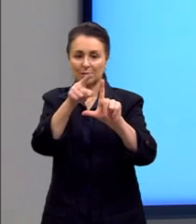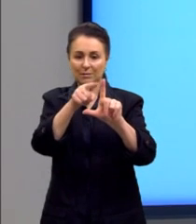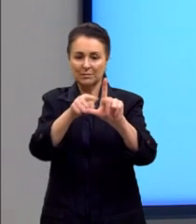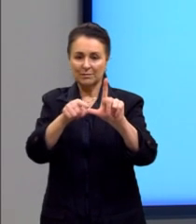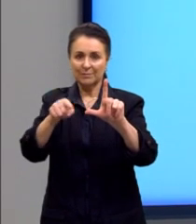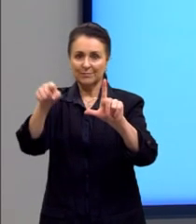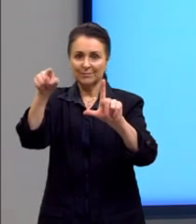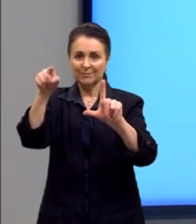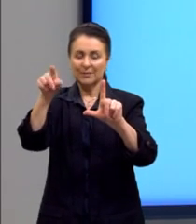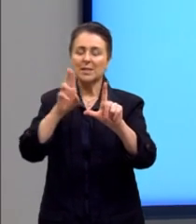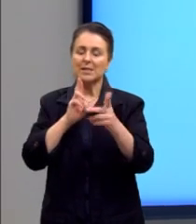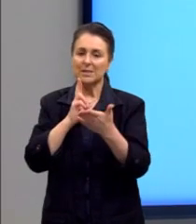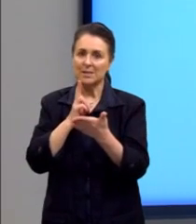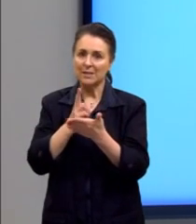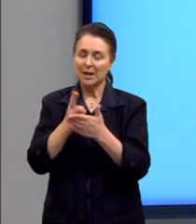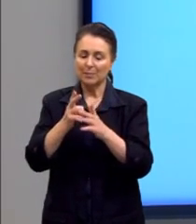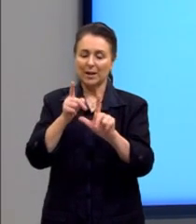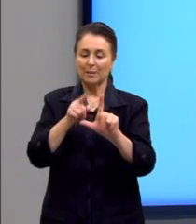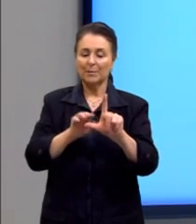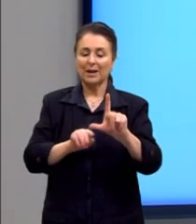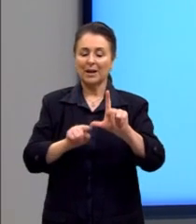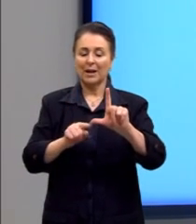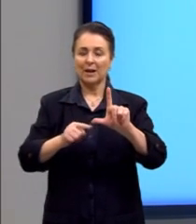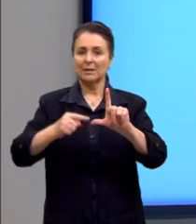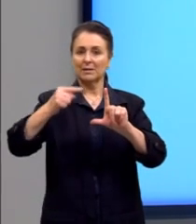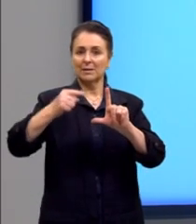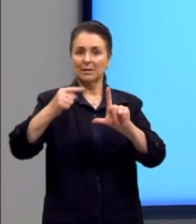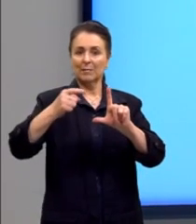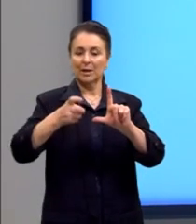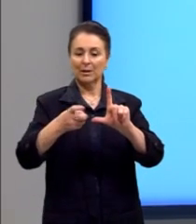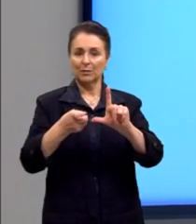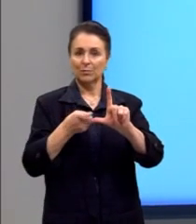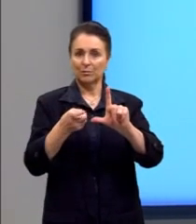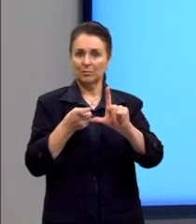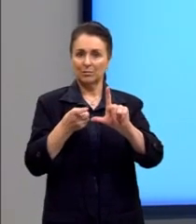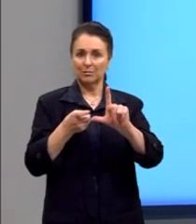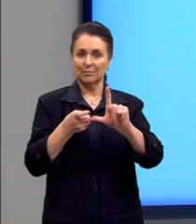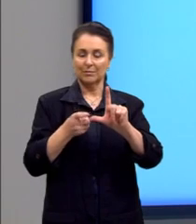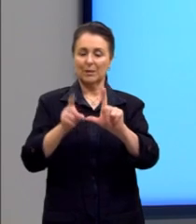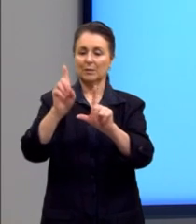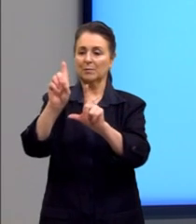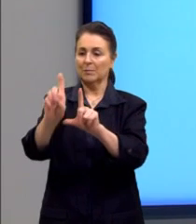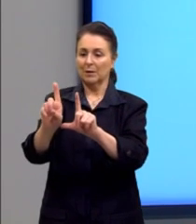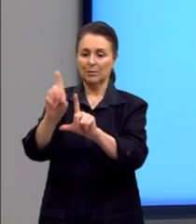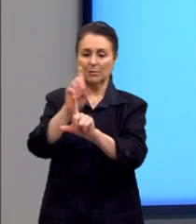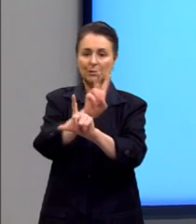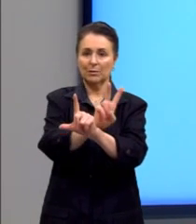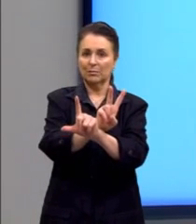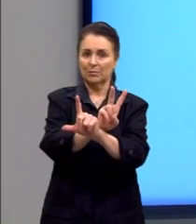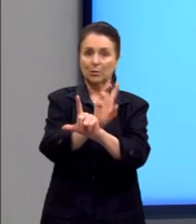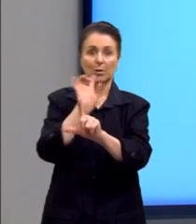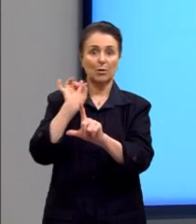exponencial sempre vai ter esse comportamento. Primeiro e segundo quadrantes apenas.